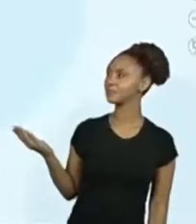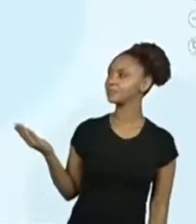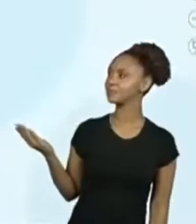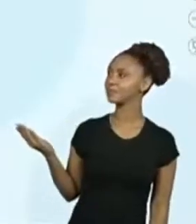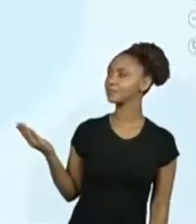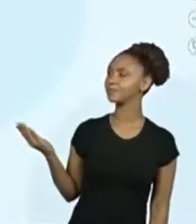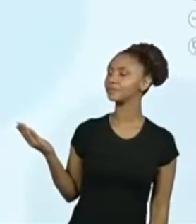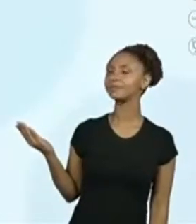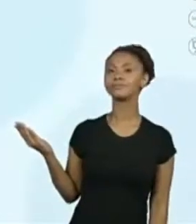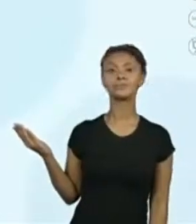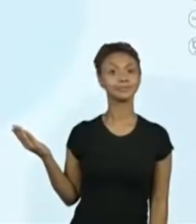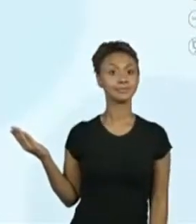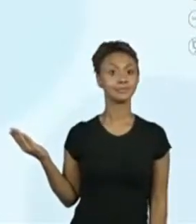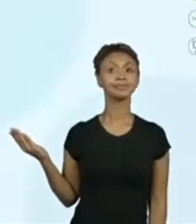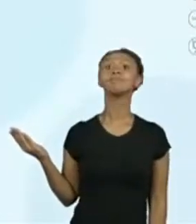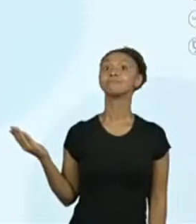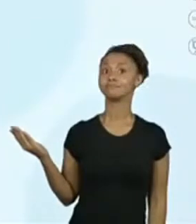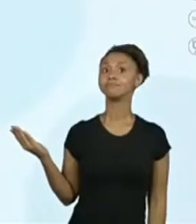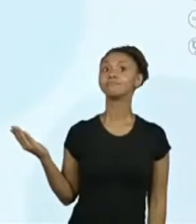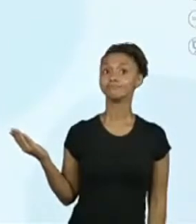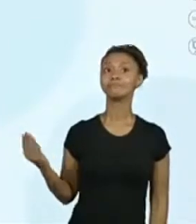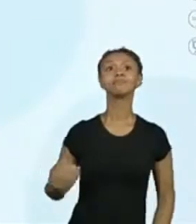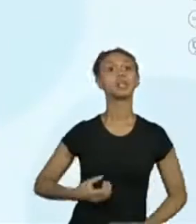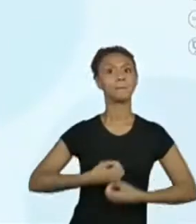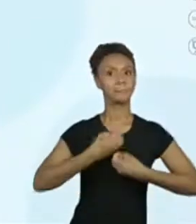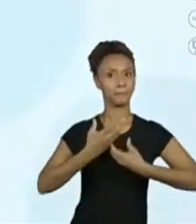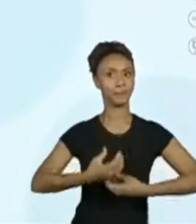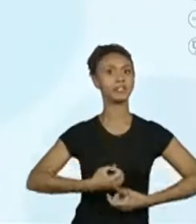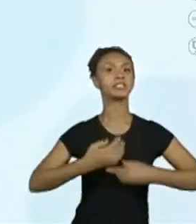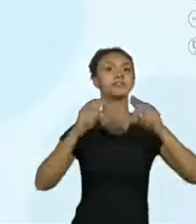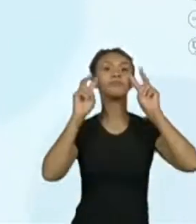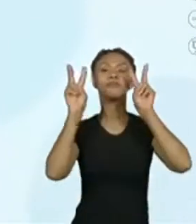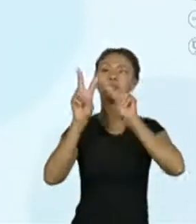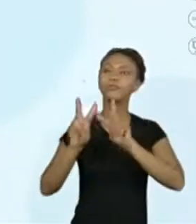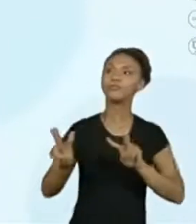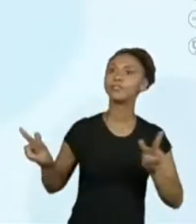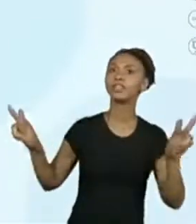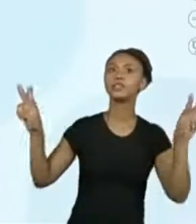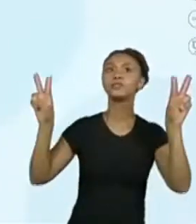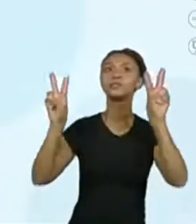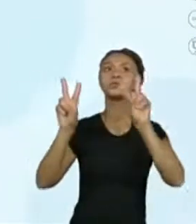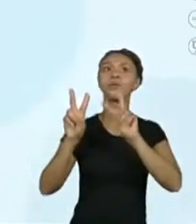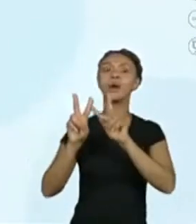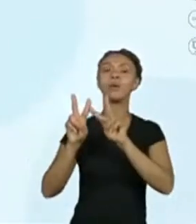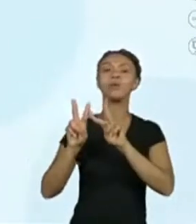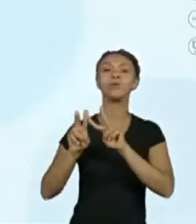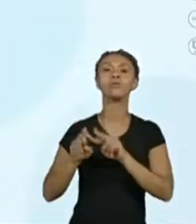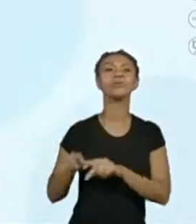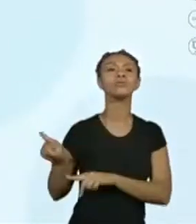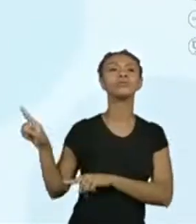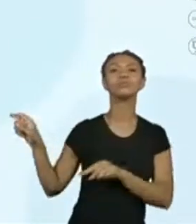Segundo, aqui já é poesia visual, ler é viajar.